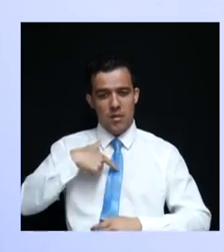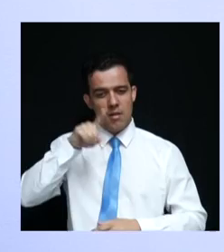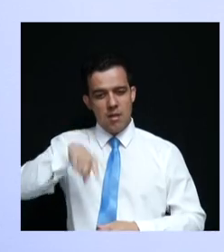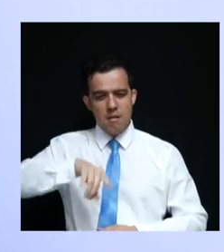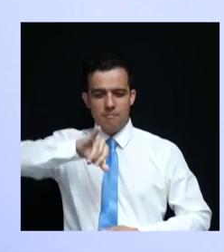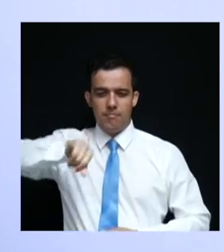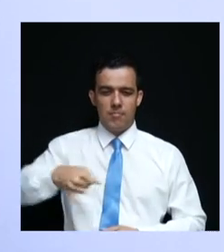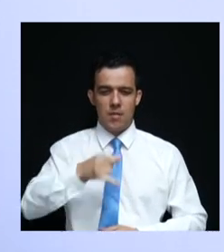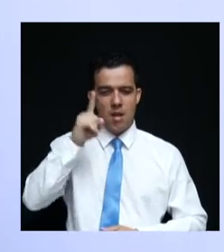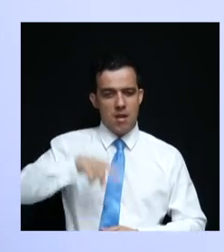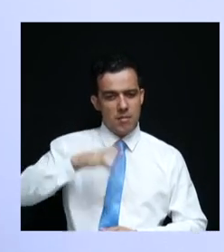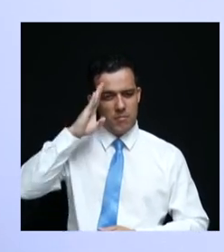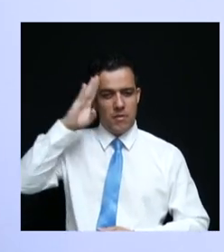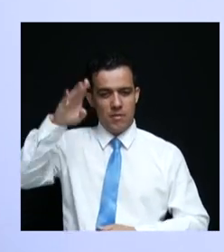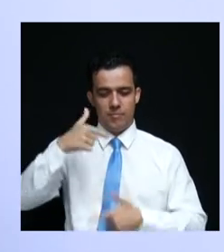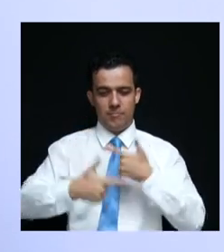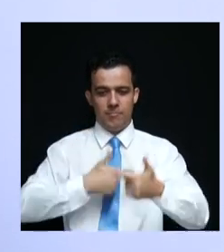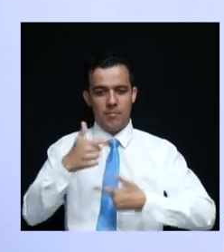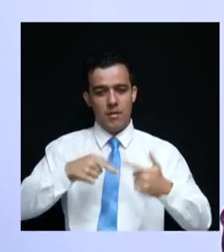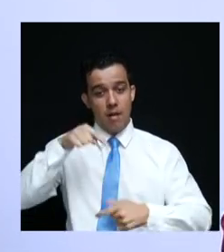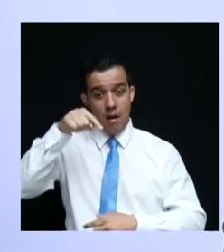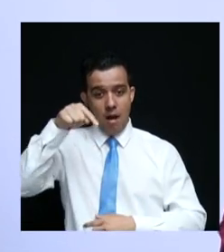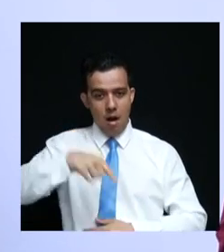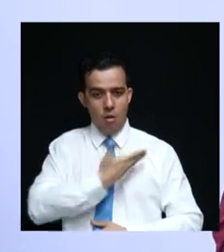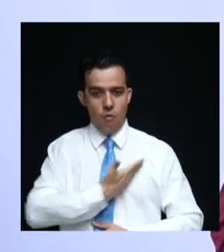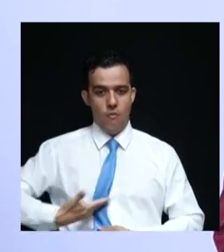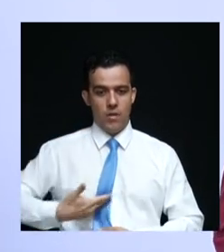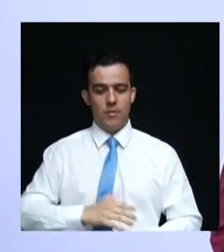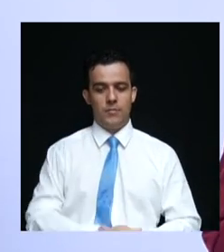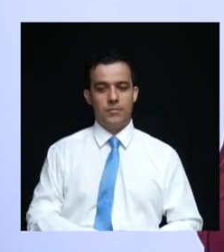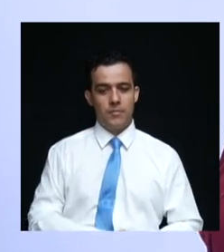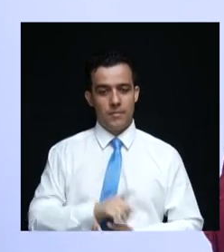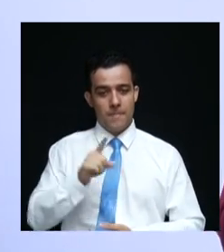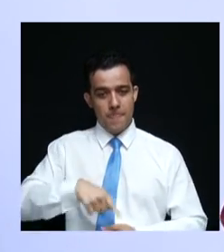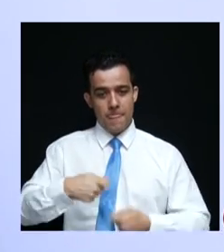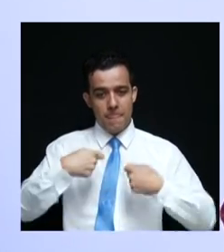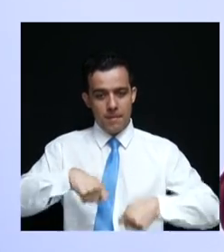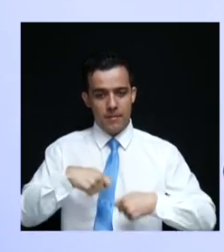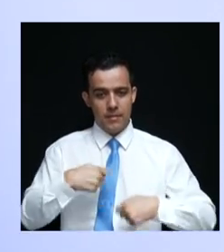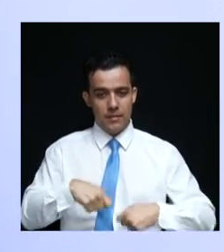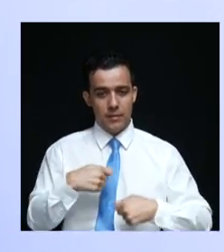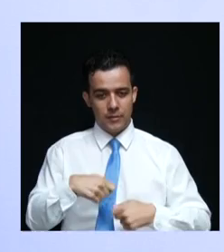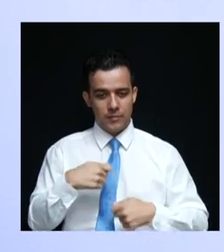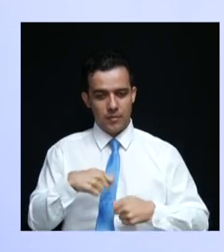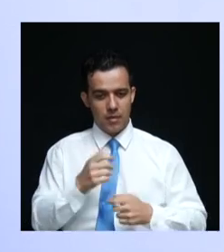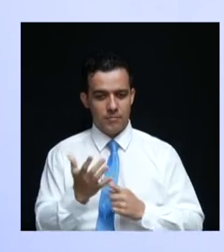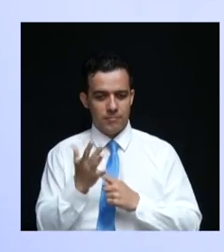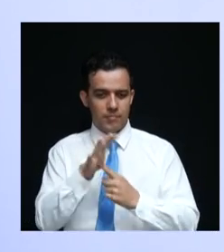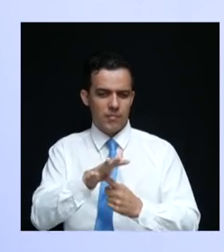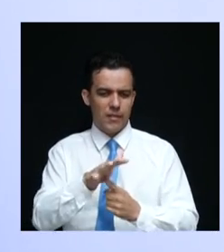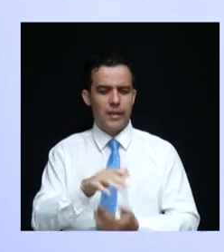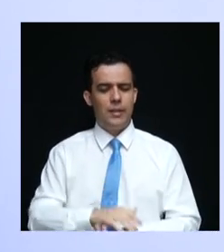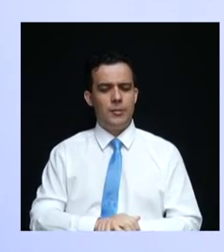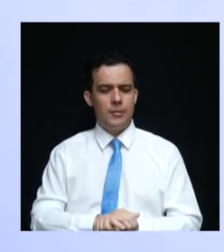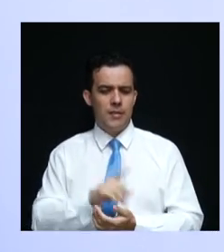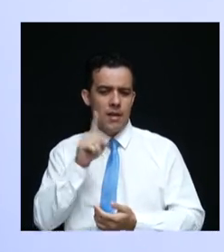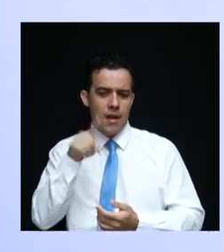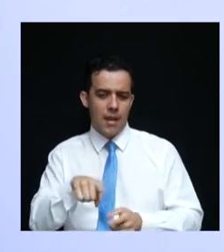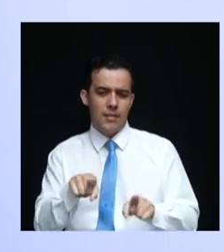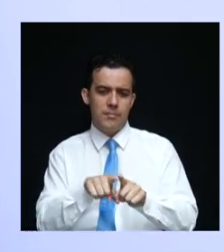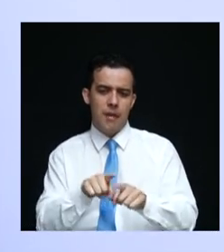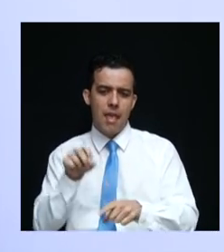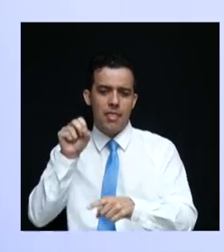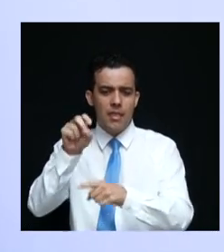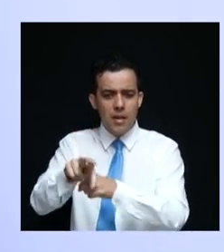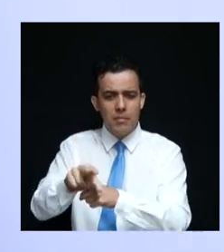tarefa prioritária nossa nesse governo. Mas é preciso dizer que, do outro lado, é preciso gerar trabalho e renda. E